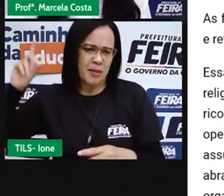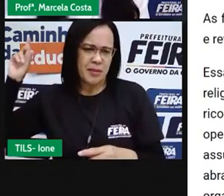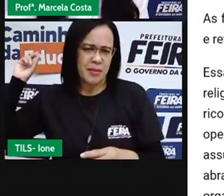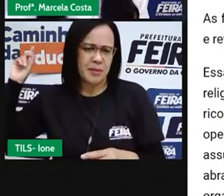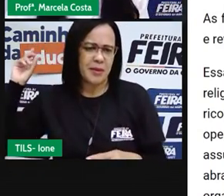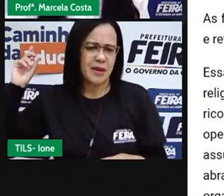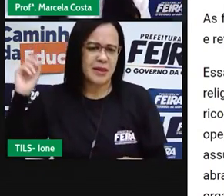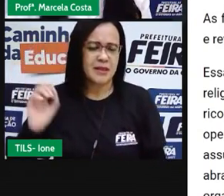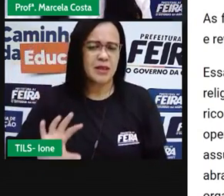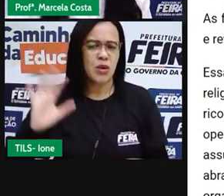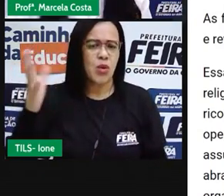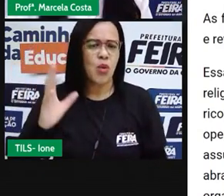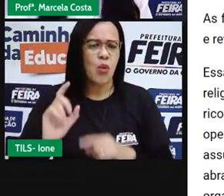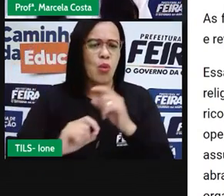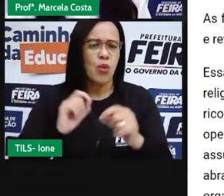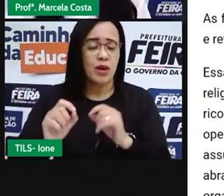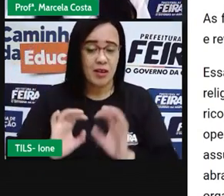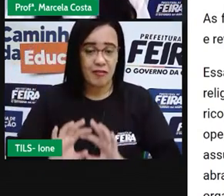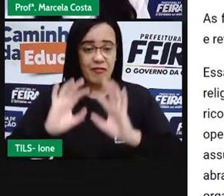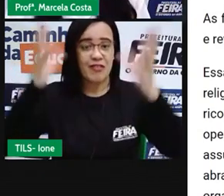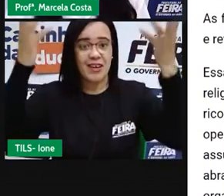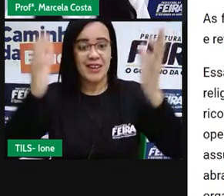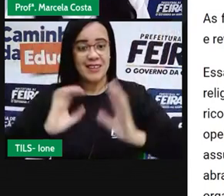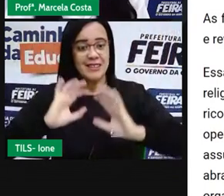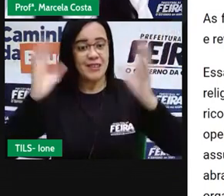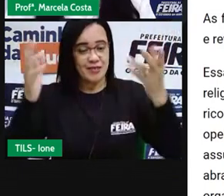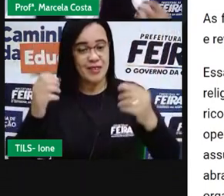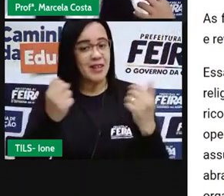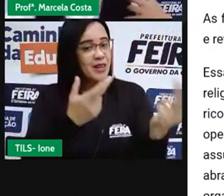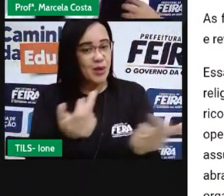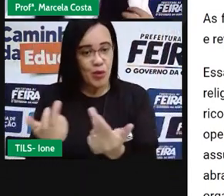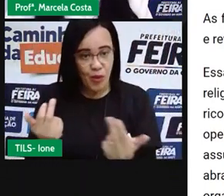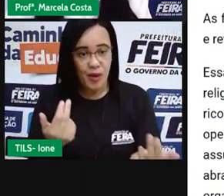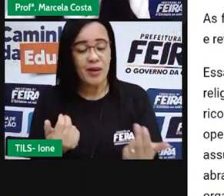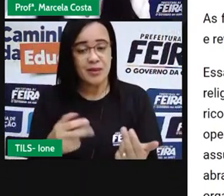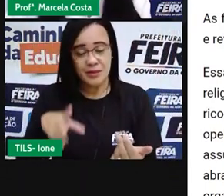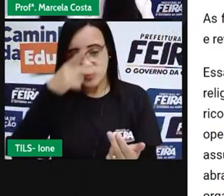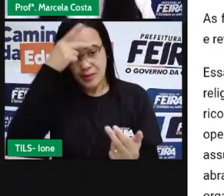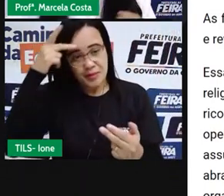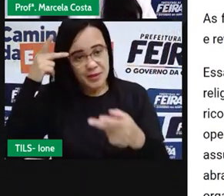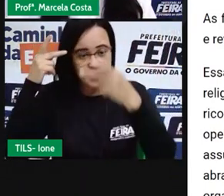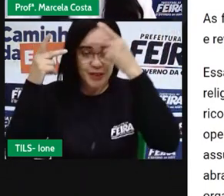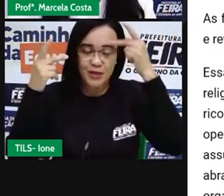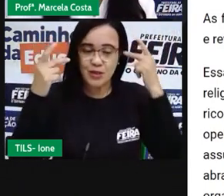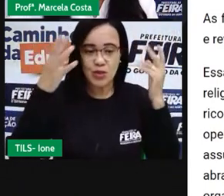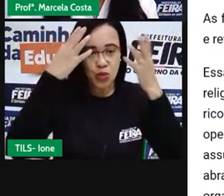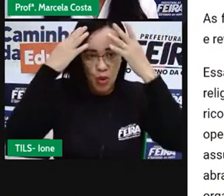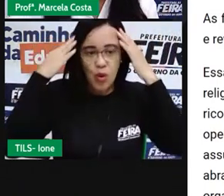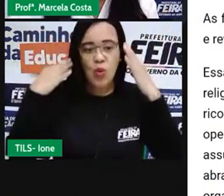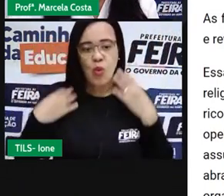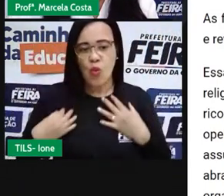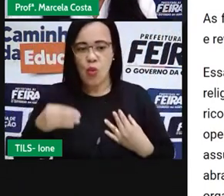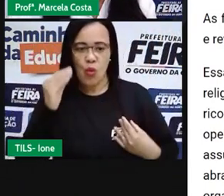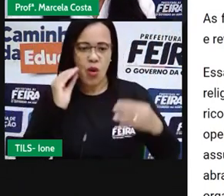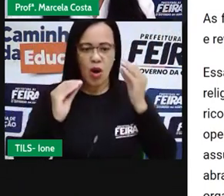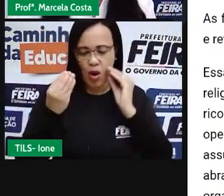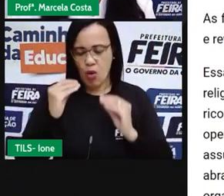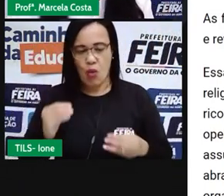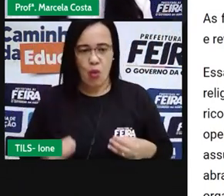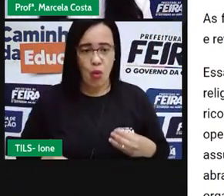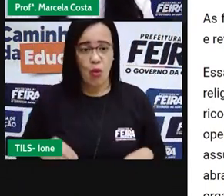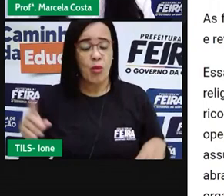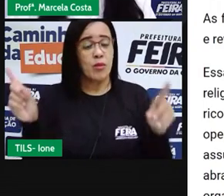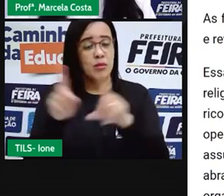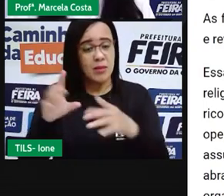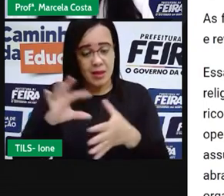essa comemoração e nesse formato das pessoas irem fantasiadas, irem levando lenha